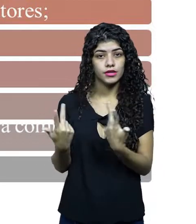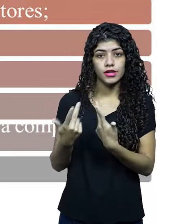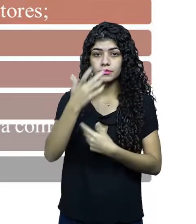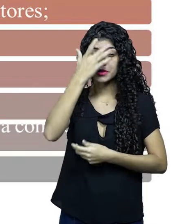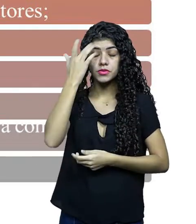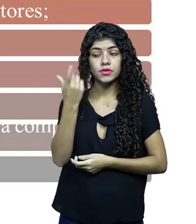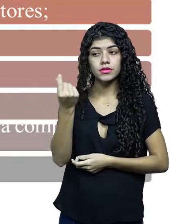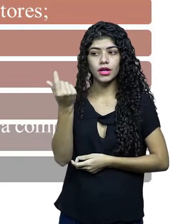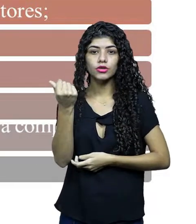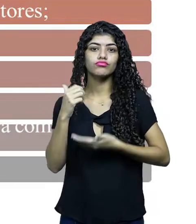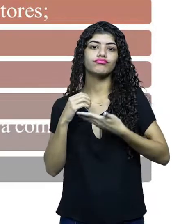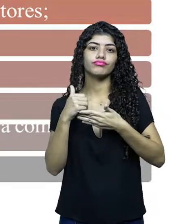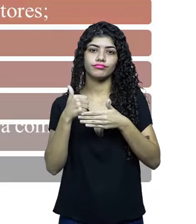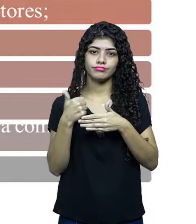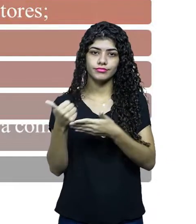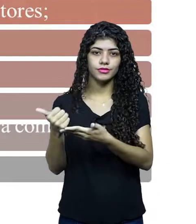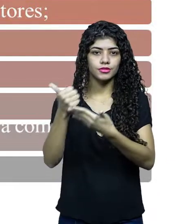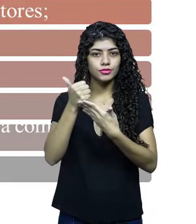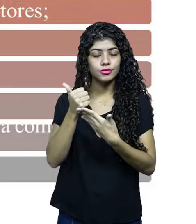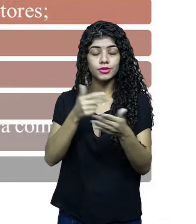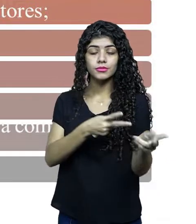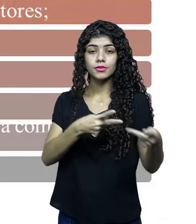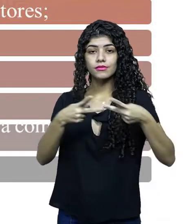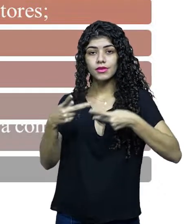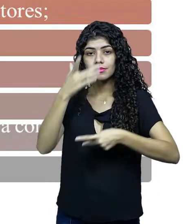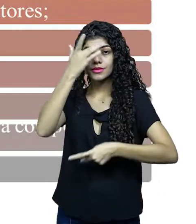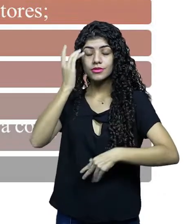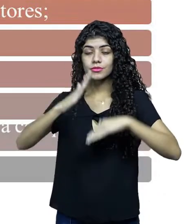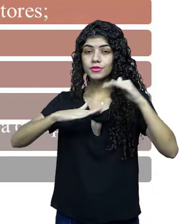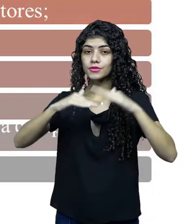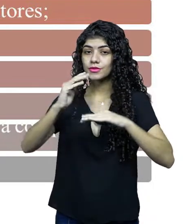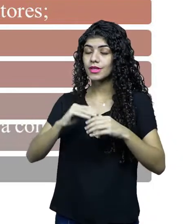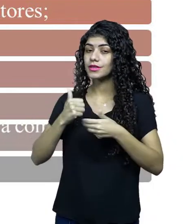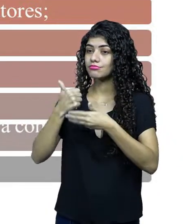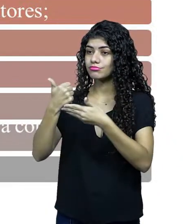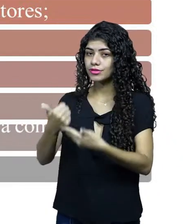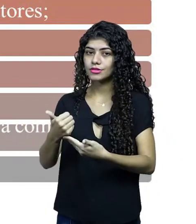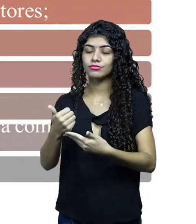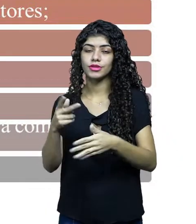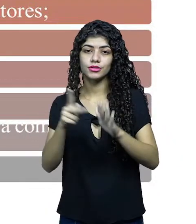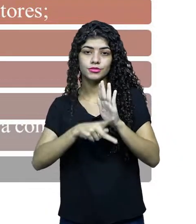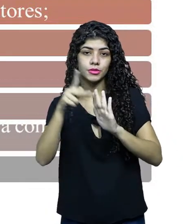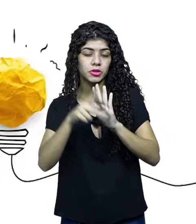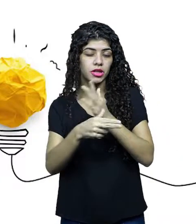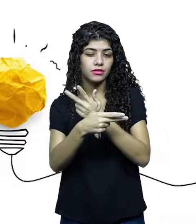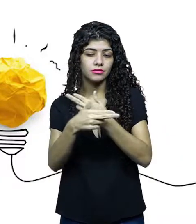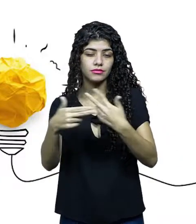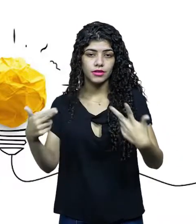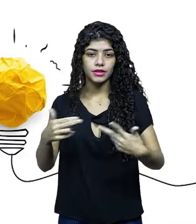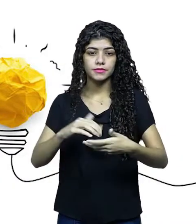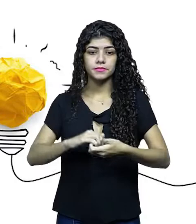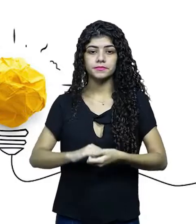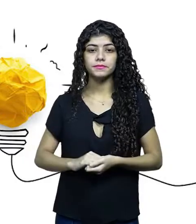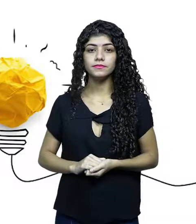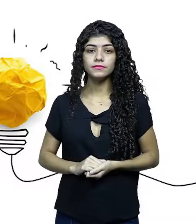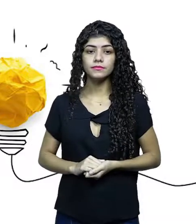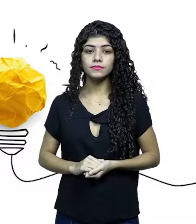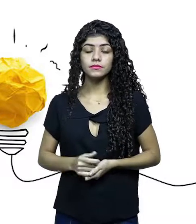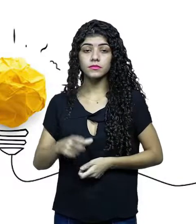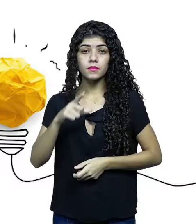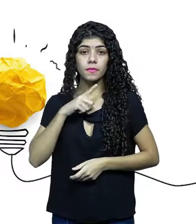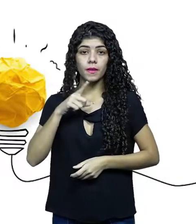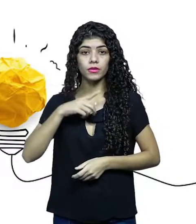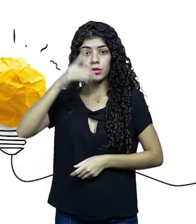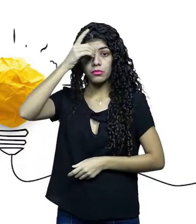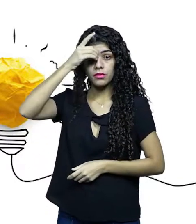patrocinadores, para convidar profissionais para compor o seu projeto e etc. Eu tenho